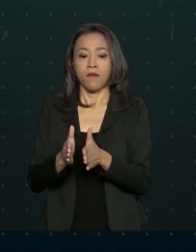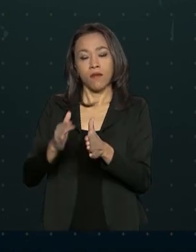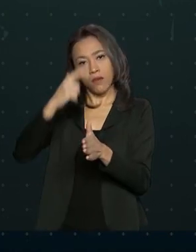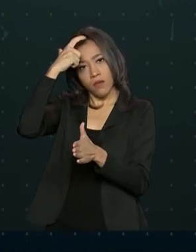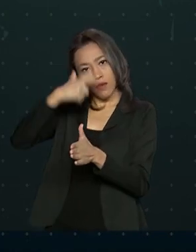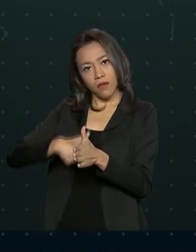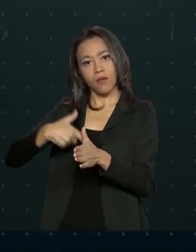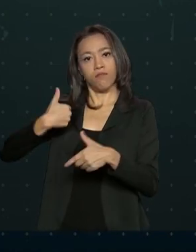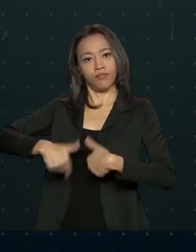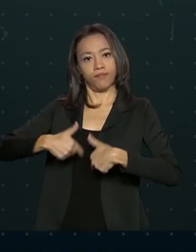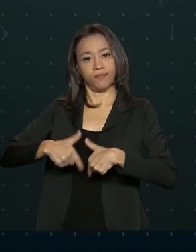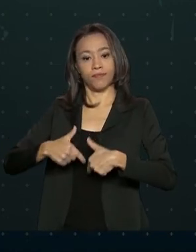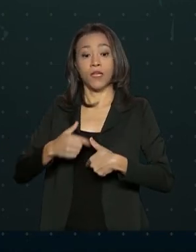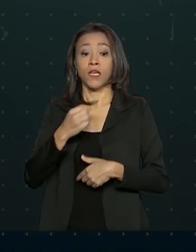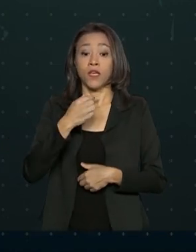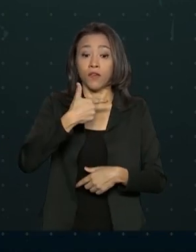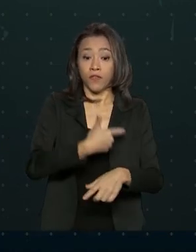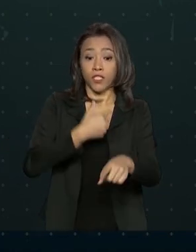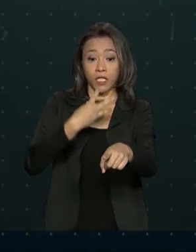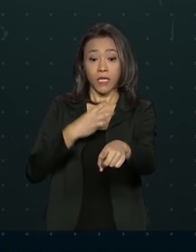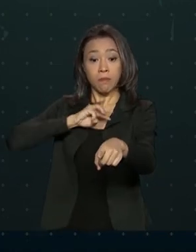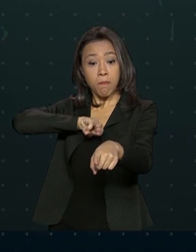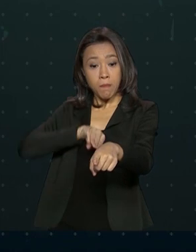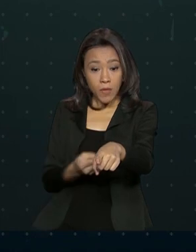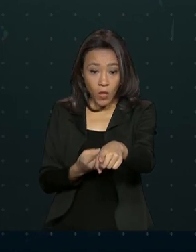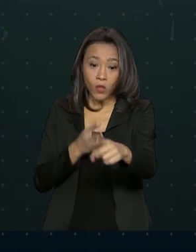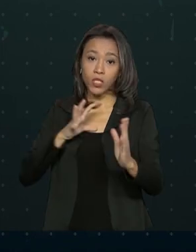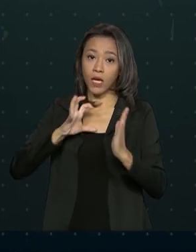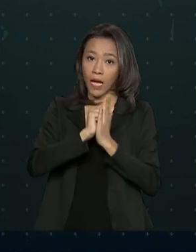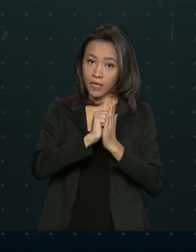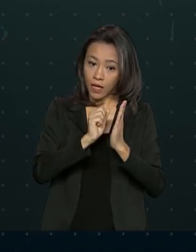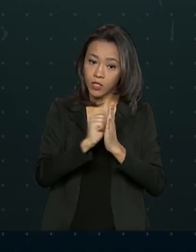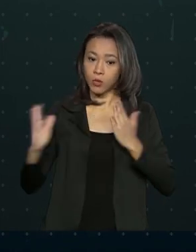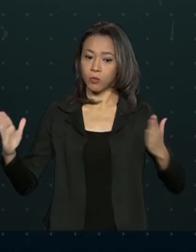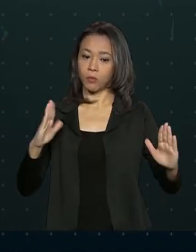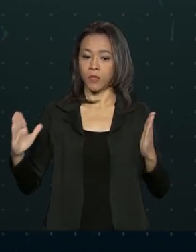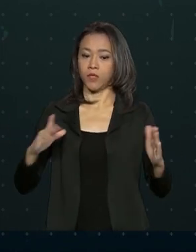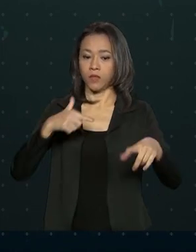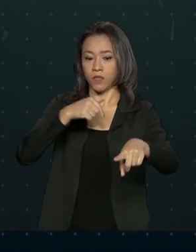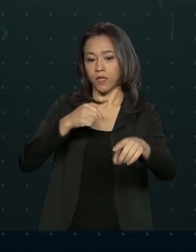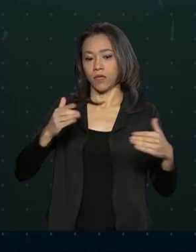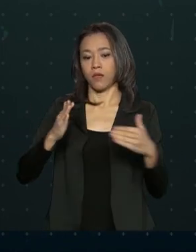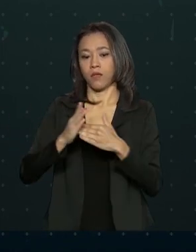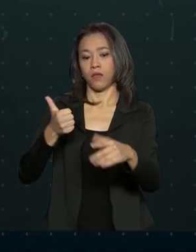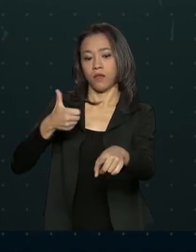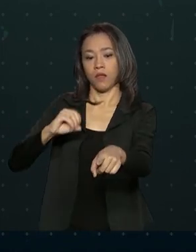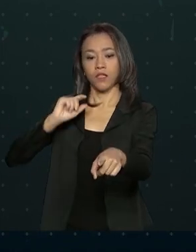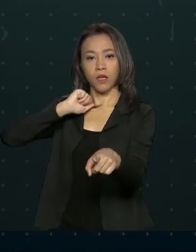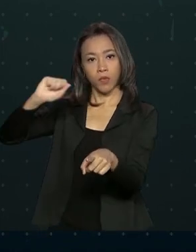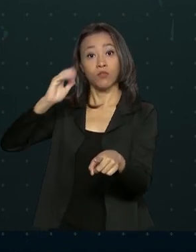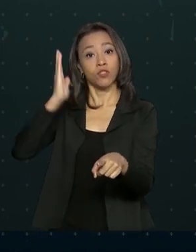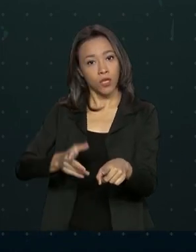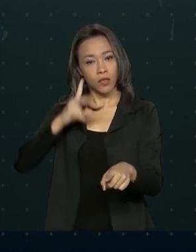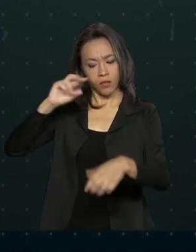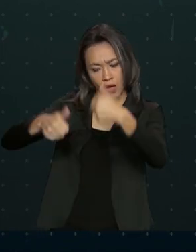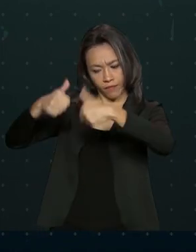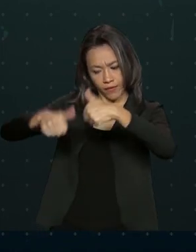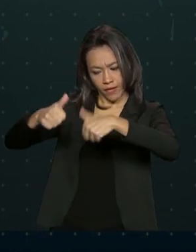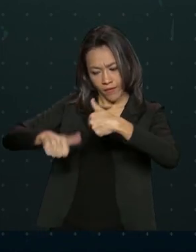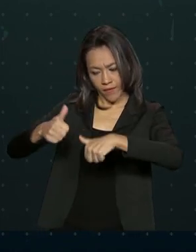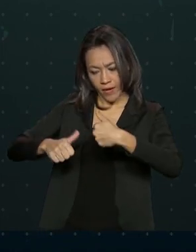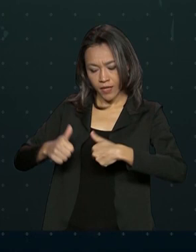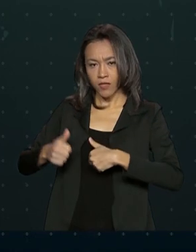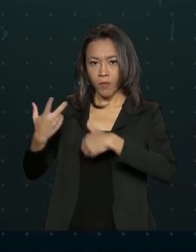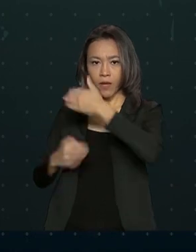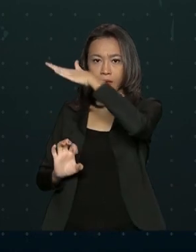23 milhões de cadastros realizados entre 7 a 10 de abril já estão sendo analisados pela data